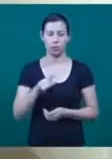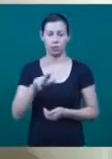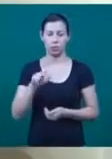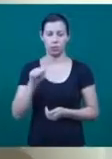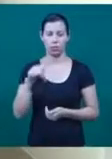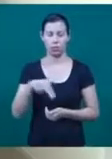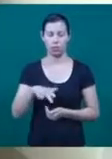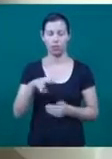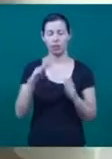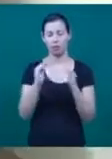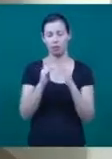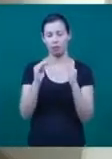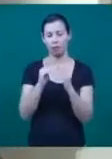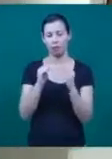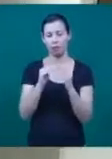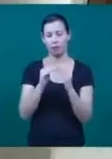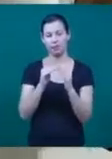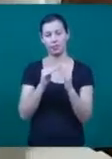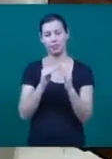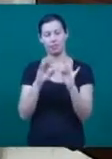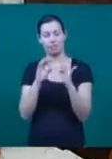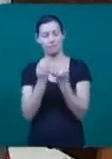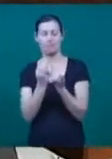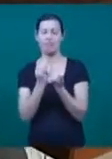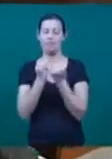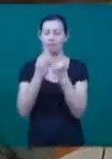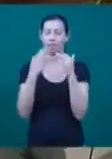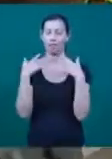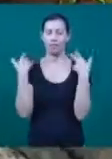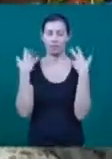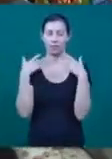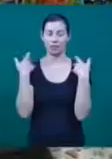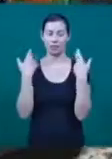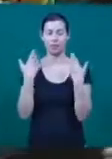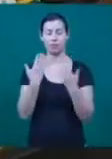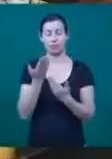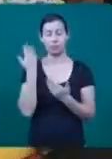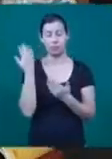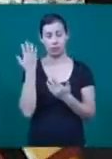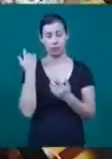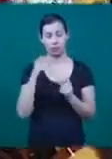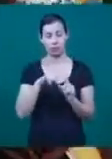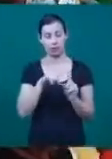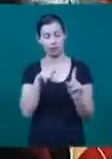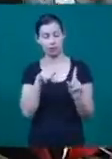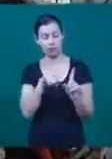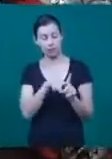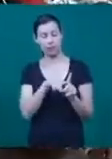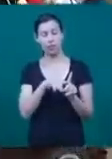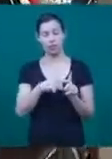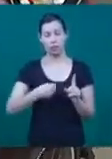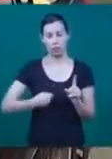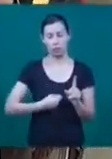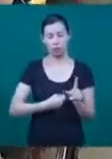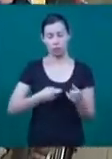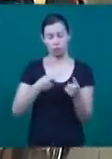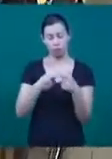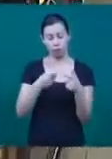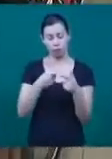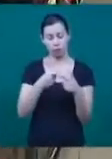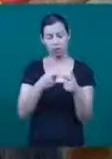exames feitos no pré-natal indicaram que estava tudo bem. Mas o bebê nasceu com um problema de saúde ainda não